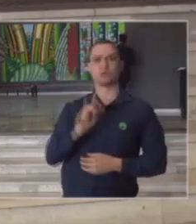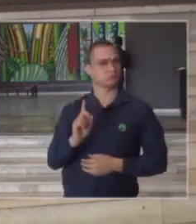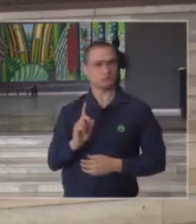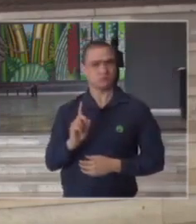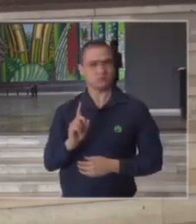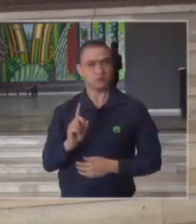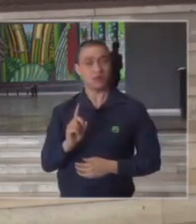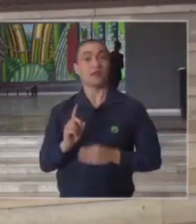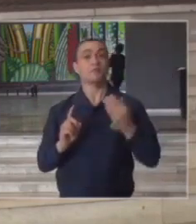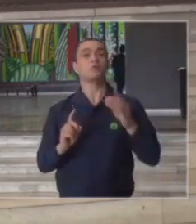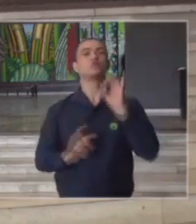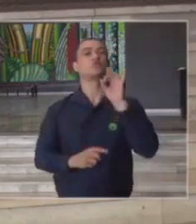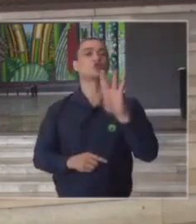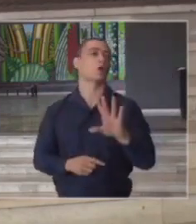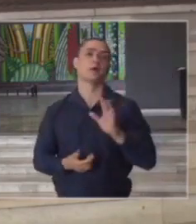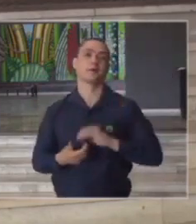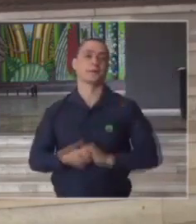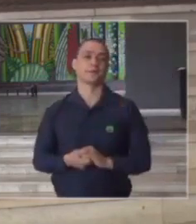é só